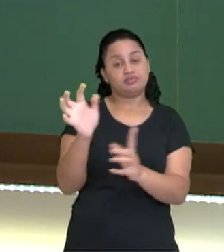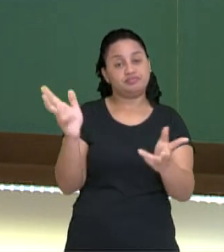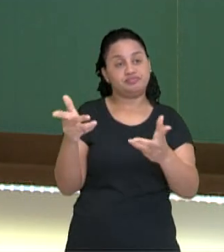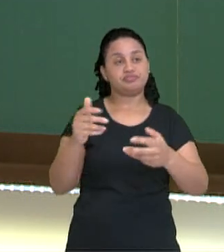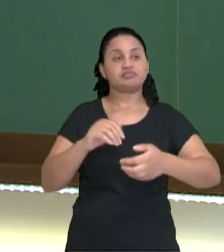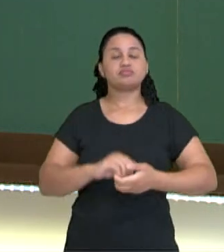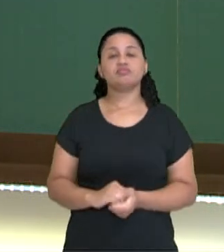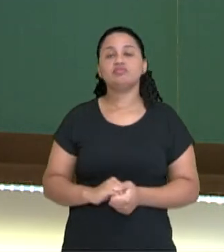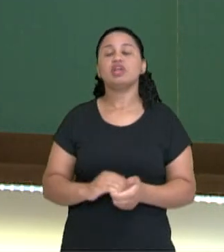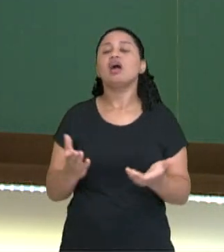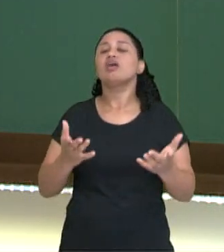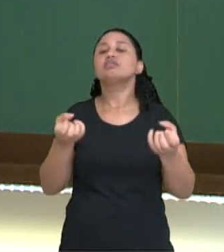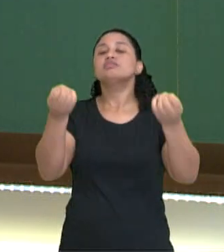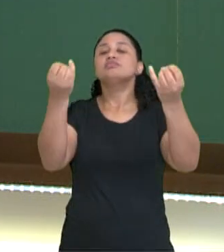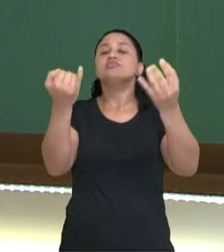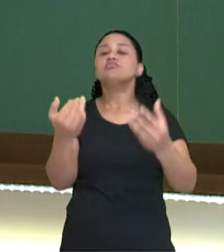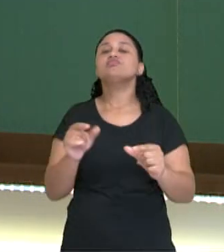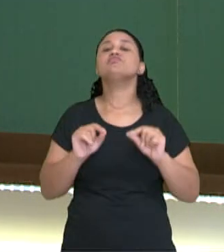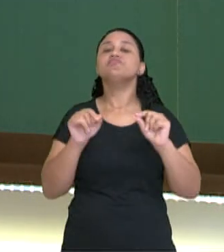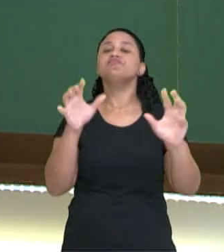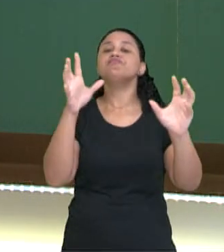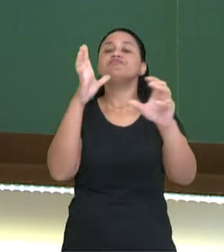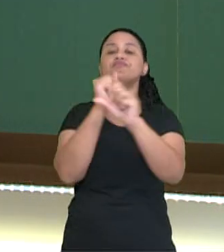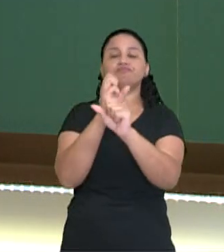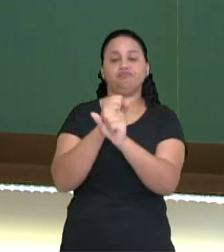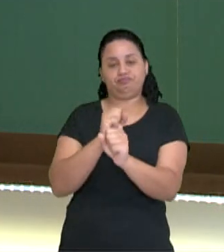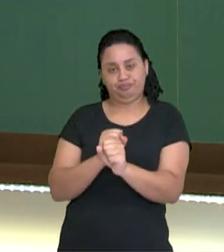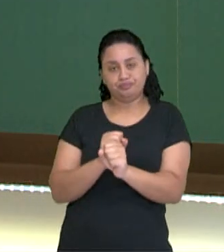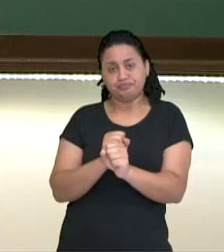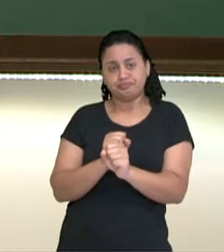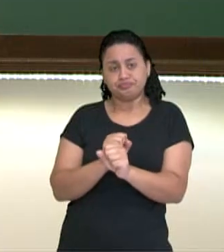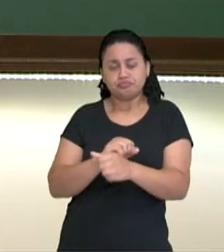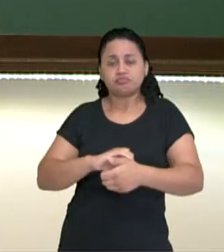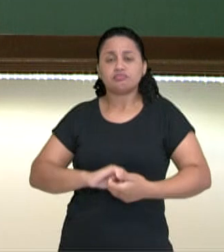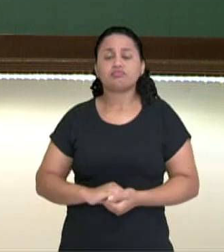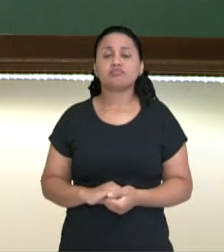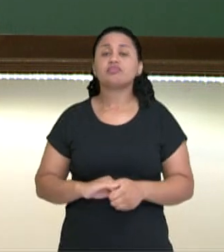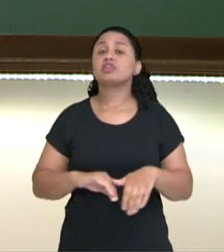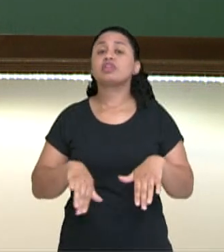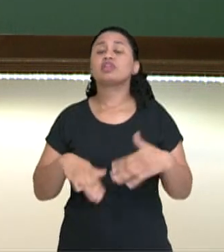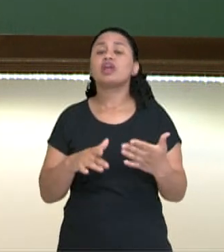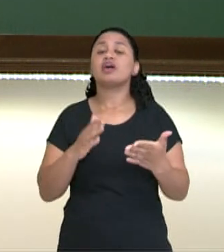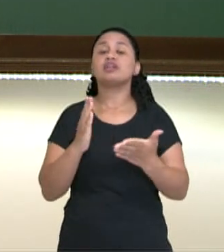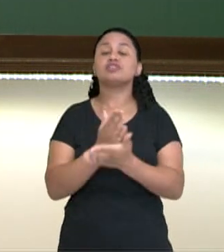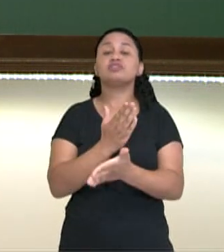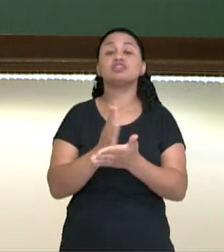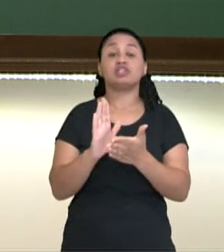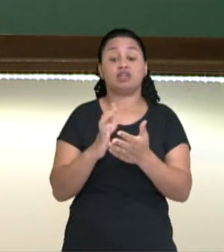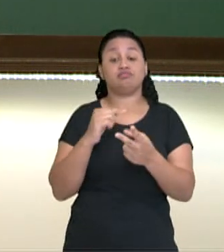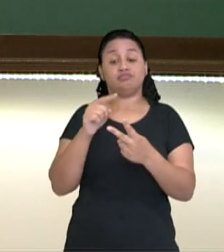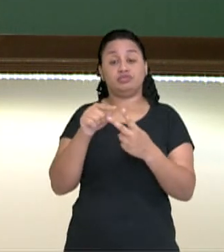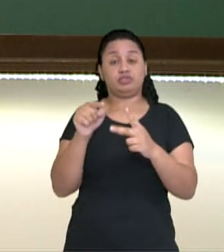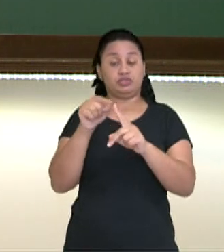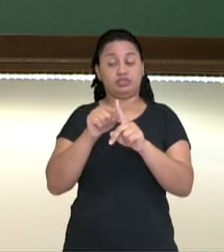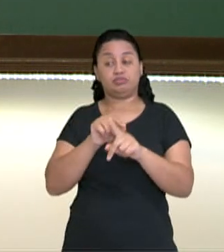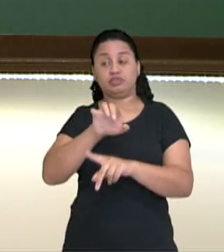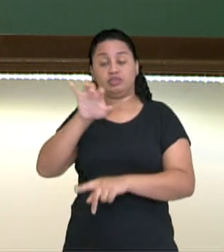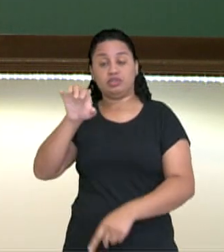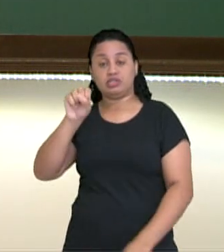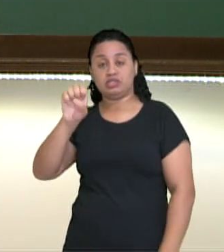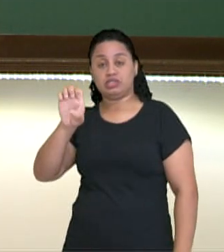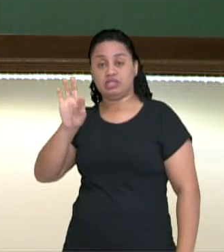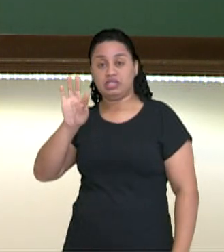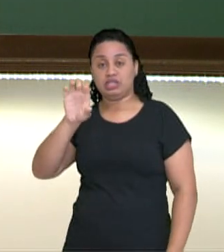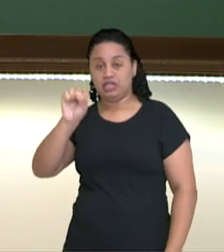Pontuação. Vamos lá. Vou explicar para vocês um pouquinho sobre a pontuação. Então, a pontuação, ela é dividida por sets e